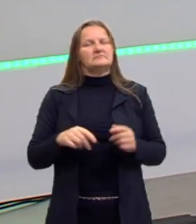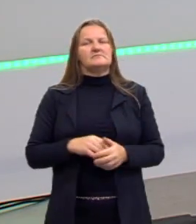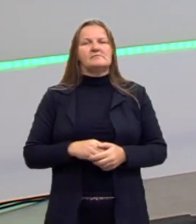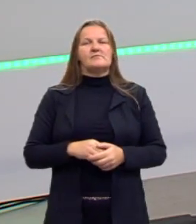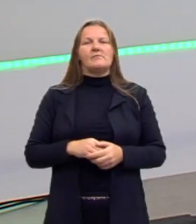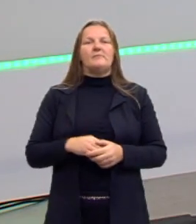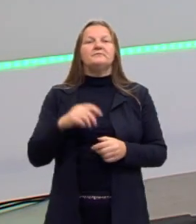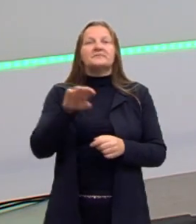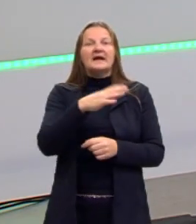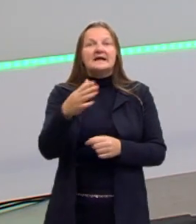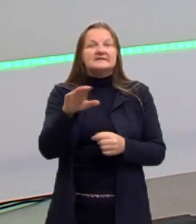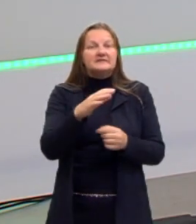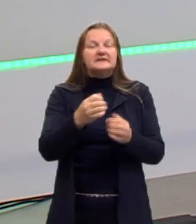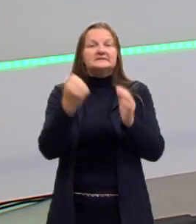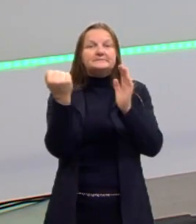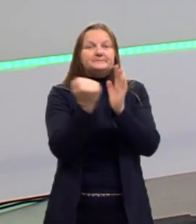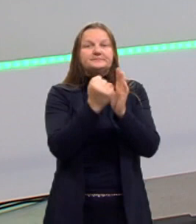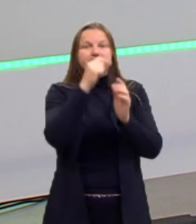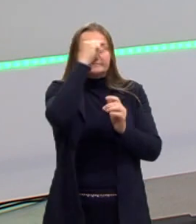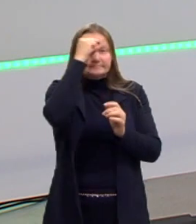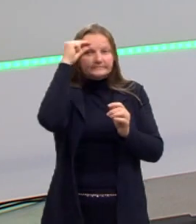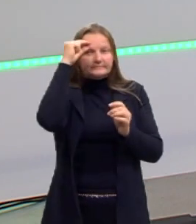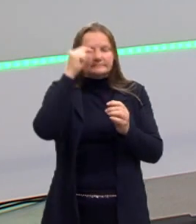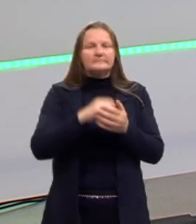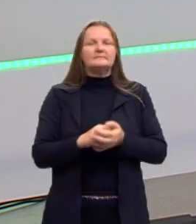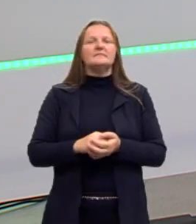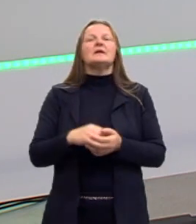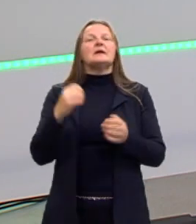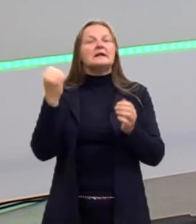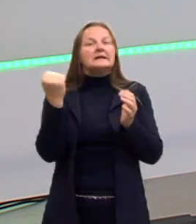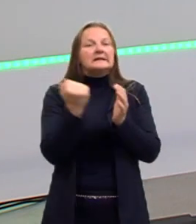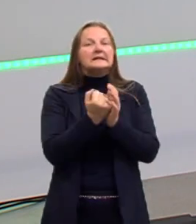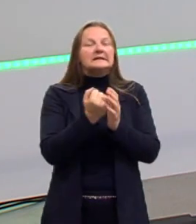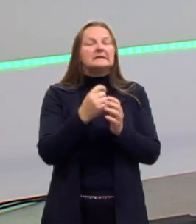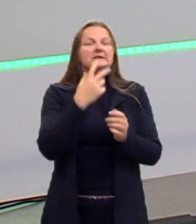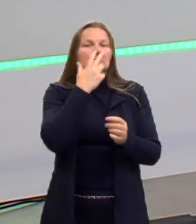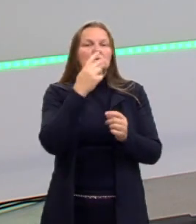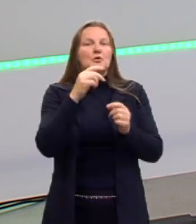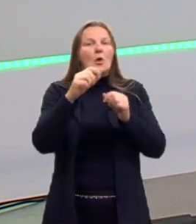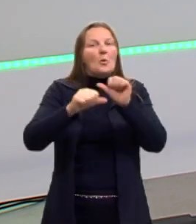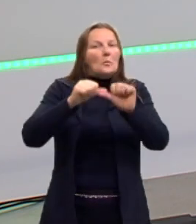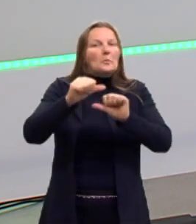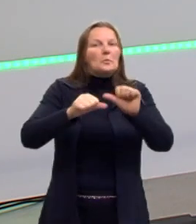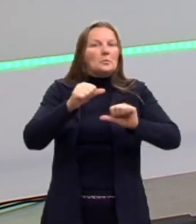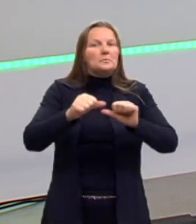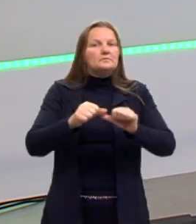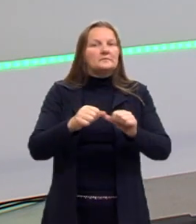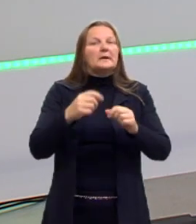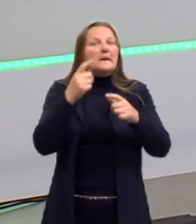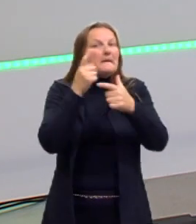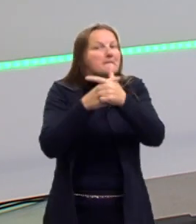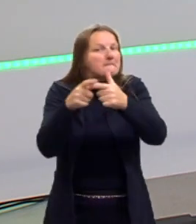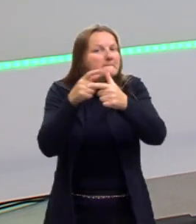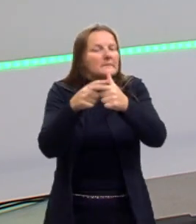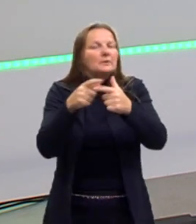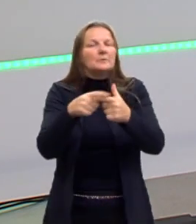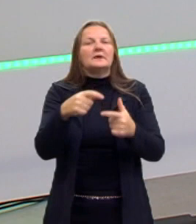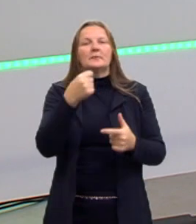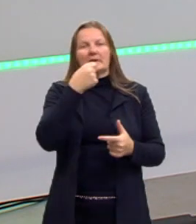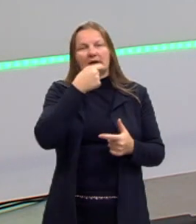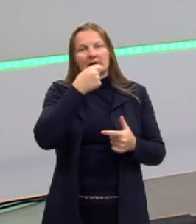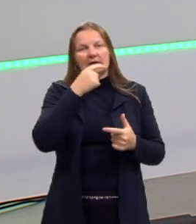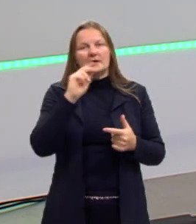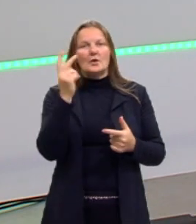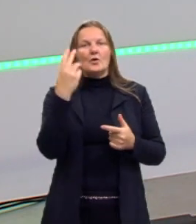diagnósticos que a psicologia pode dar são distúrbios de humor. De acordo com